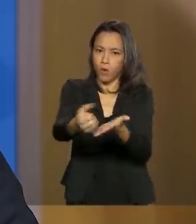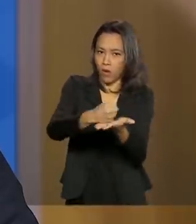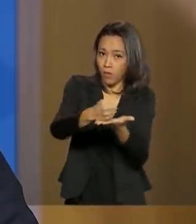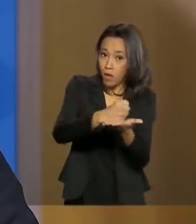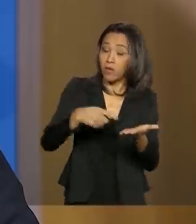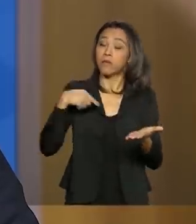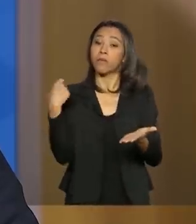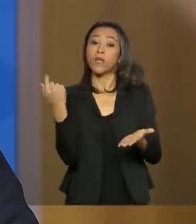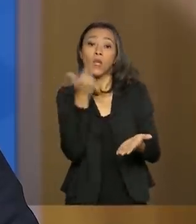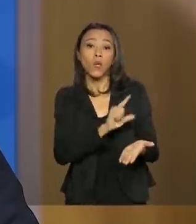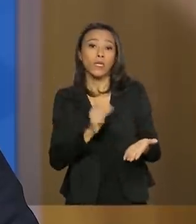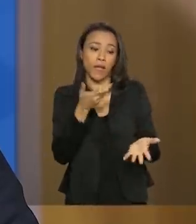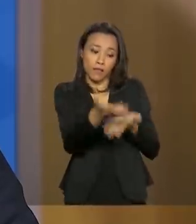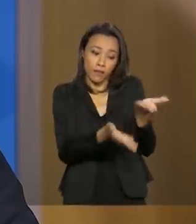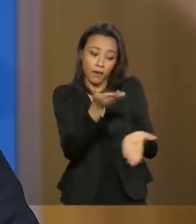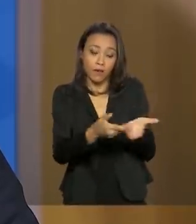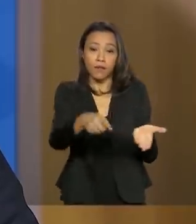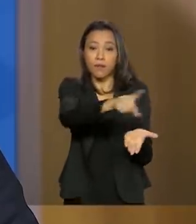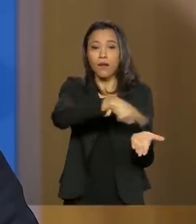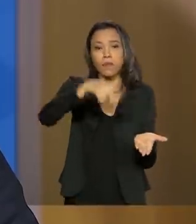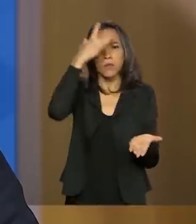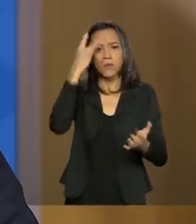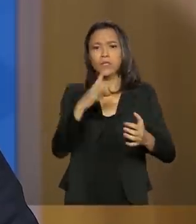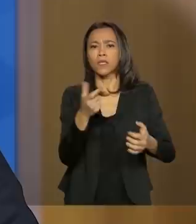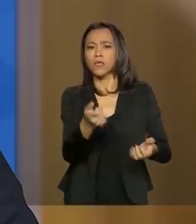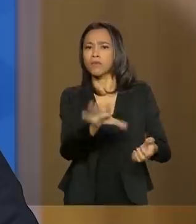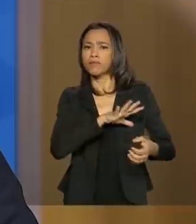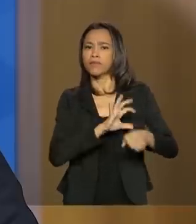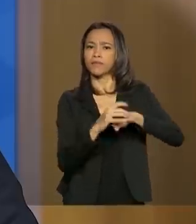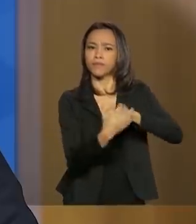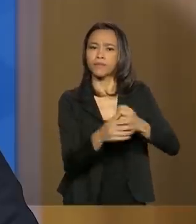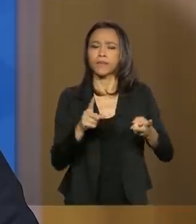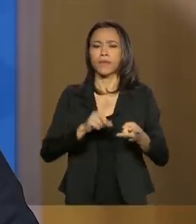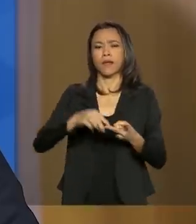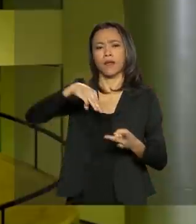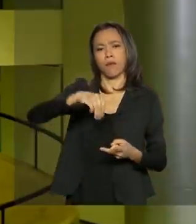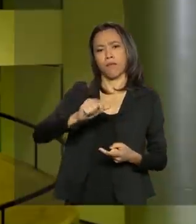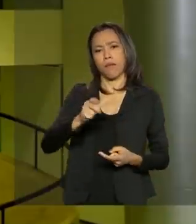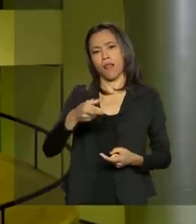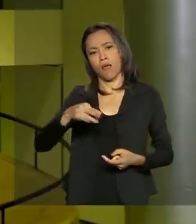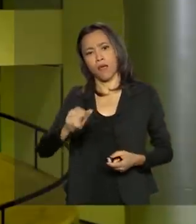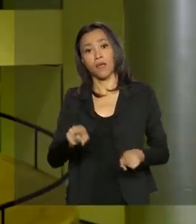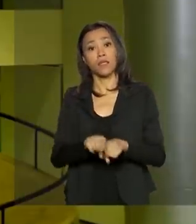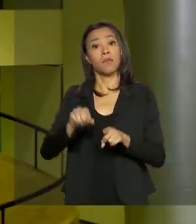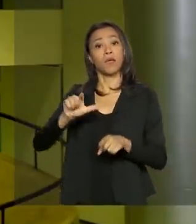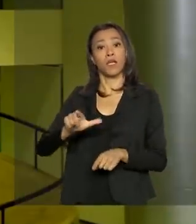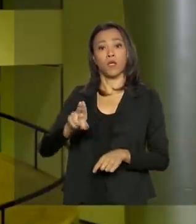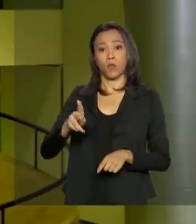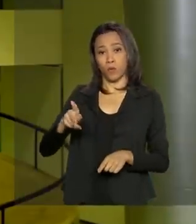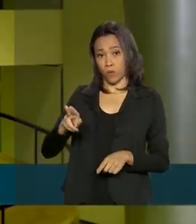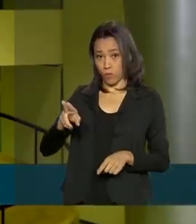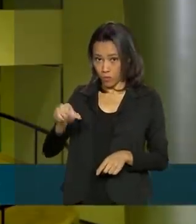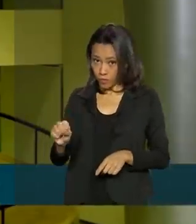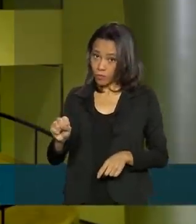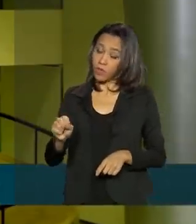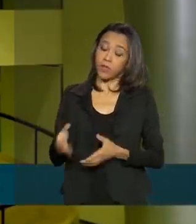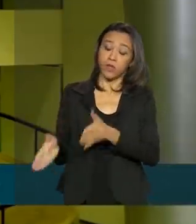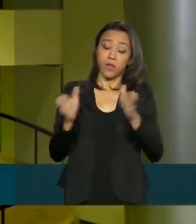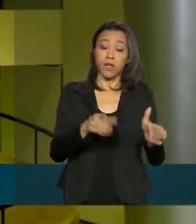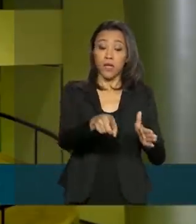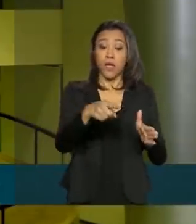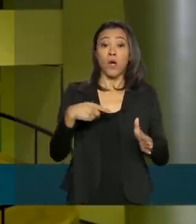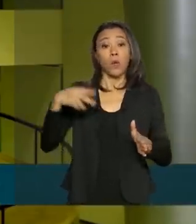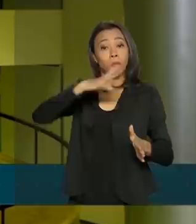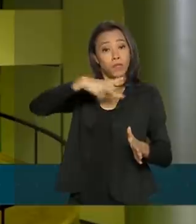pacientes da covid-19, bem como malária, lúpus e artrite. O presidente fez ainda um balanço das últimas